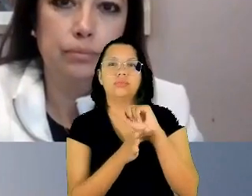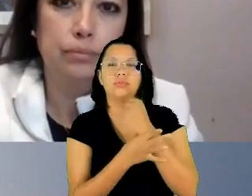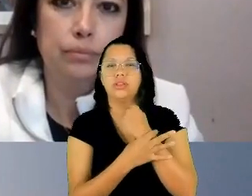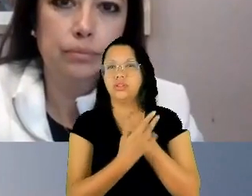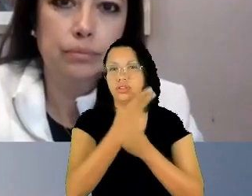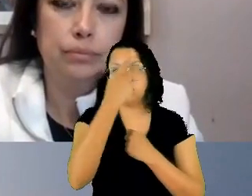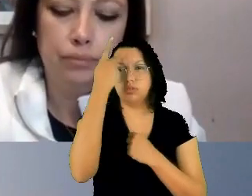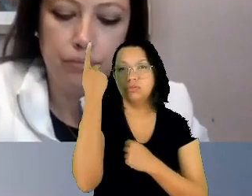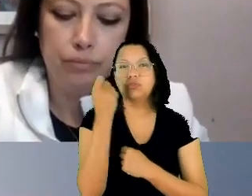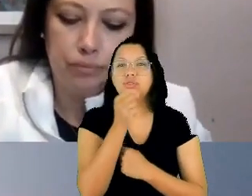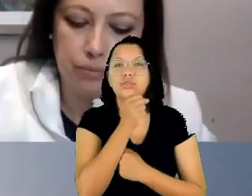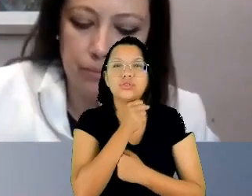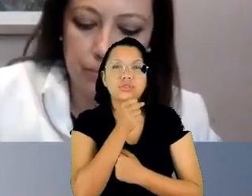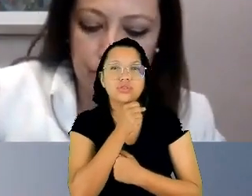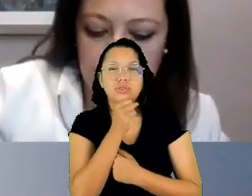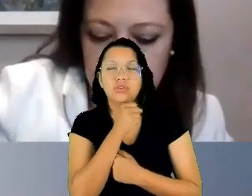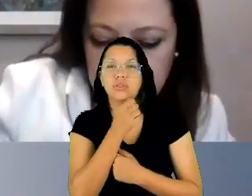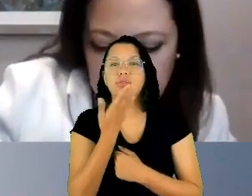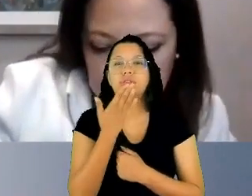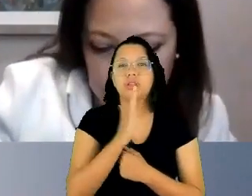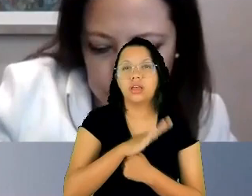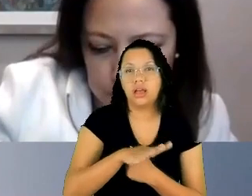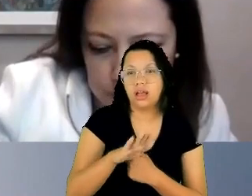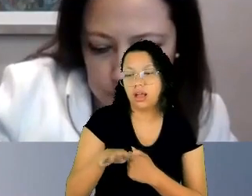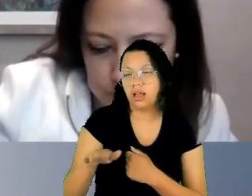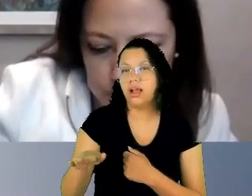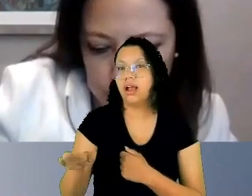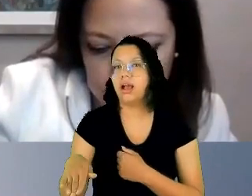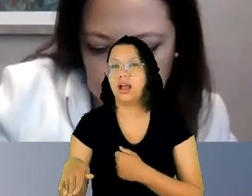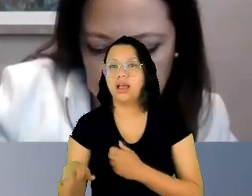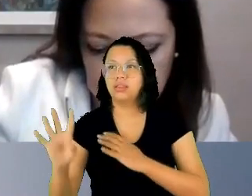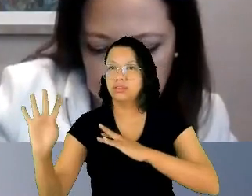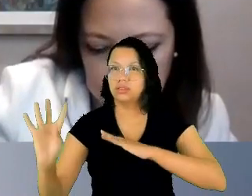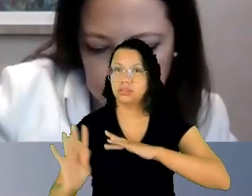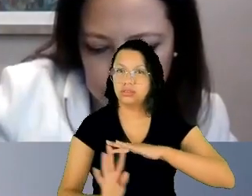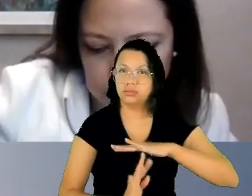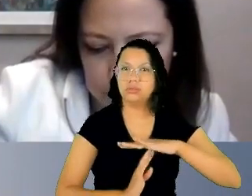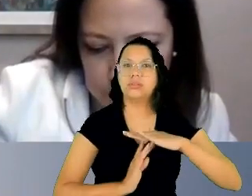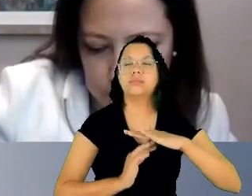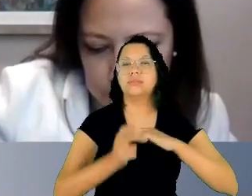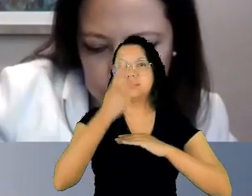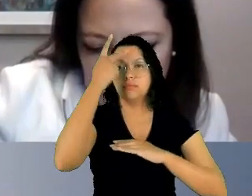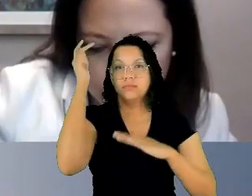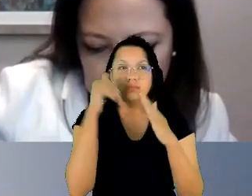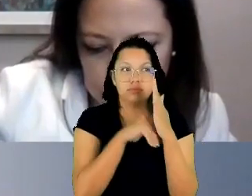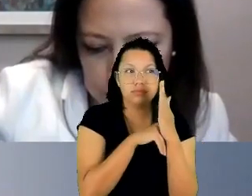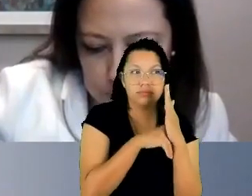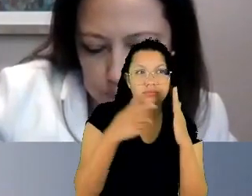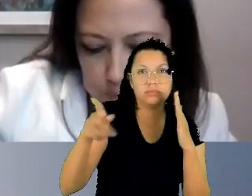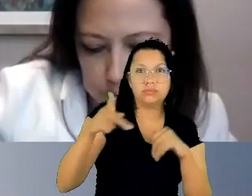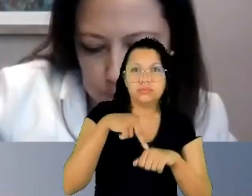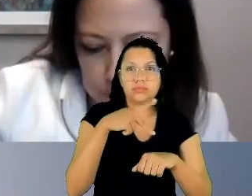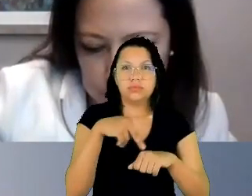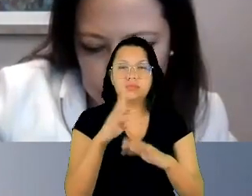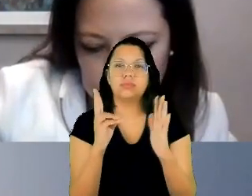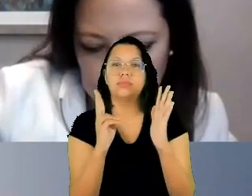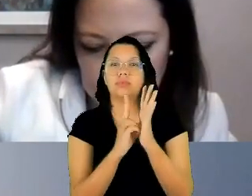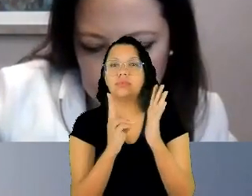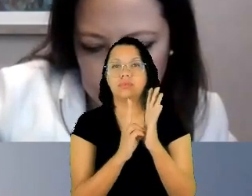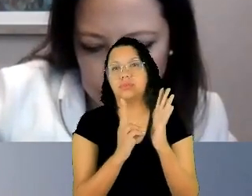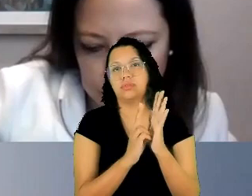crianças, os migrantes, refugiados, povos indígenas. Então, eu gosto muito dessa frase. O direito